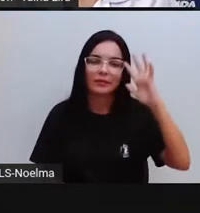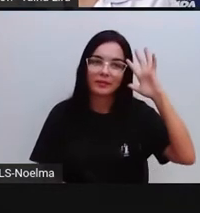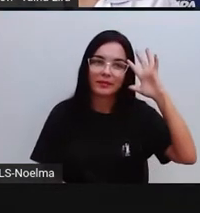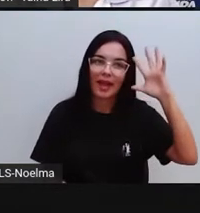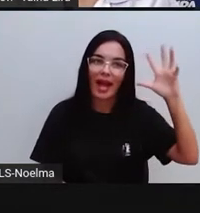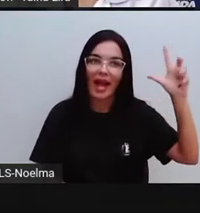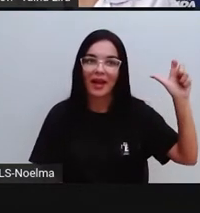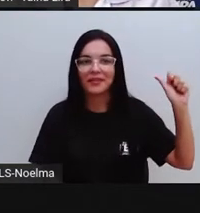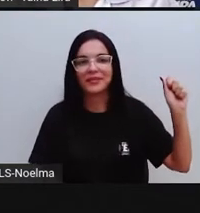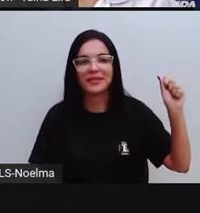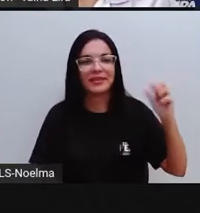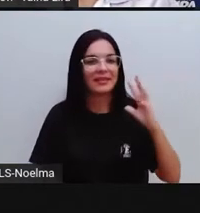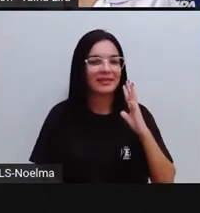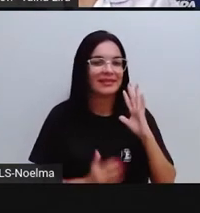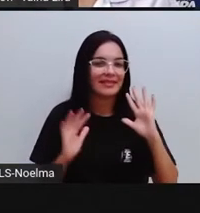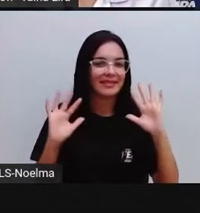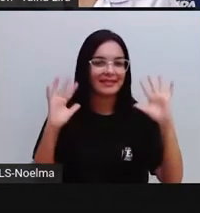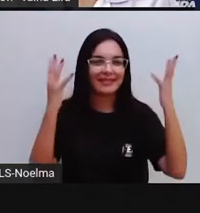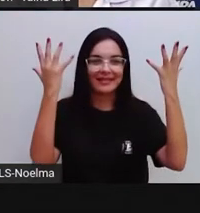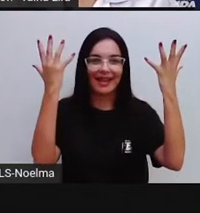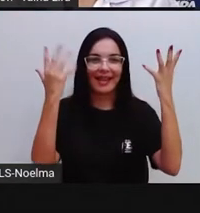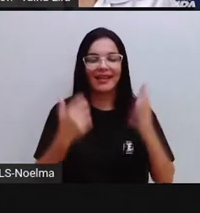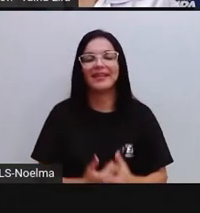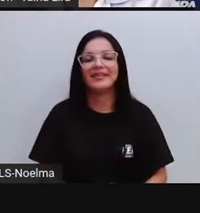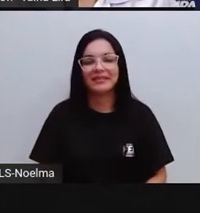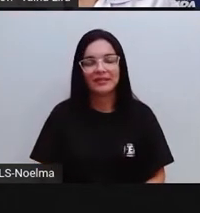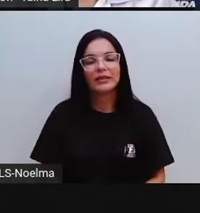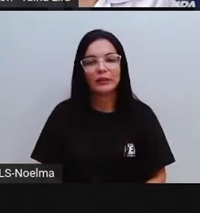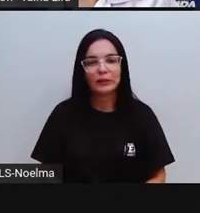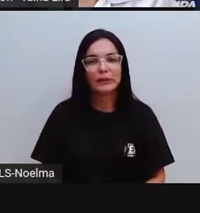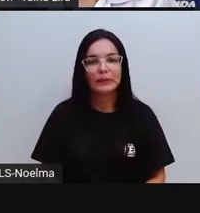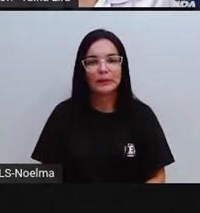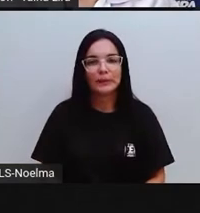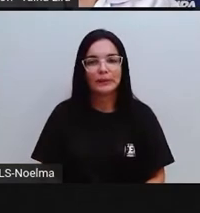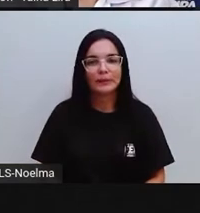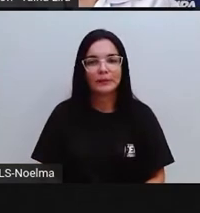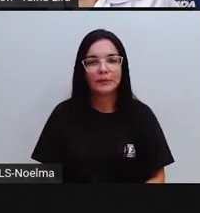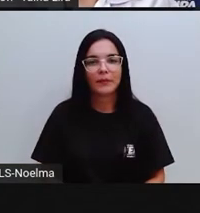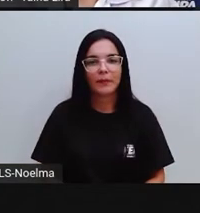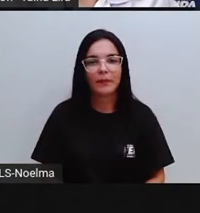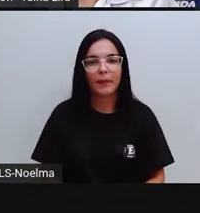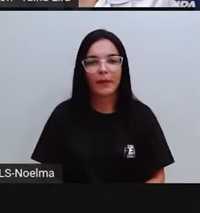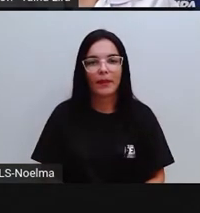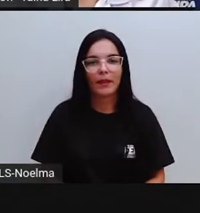bem alegres. Estão mostrando mais a cultura local, certo?